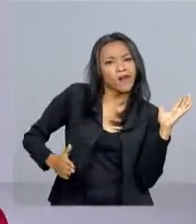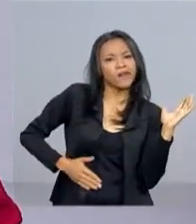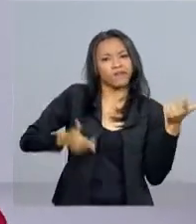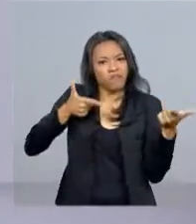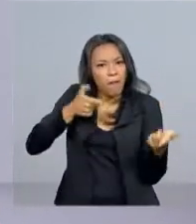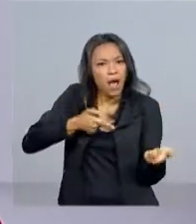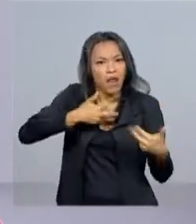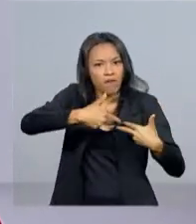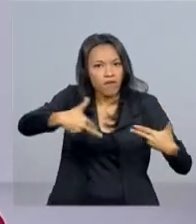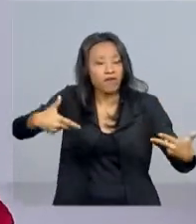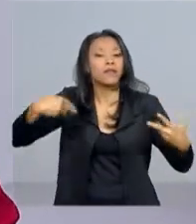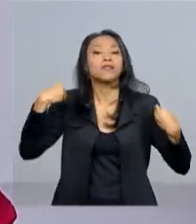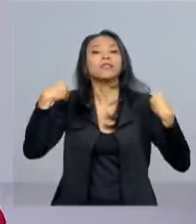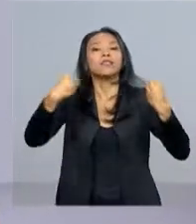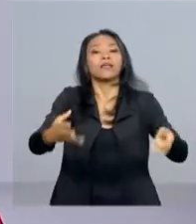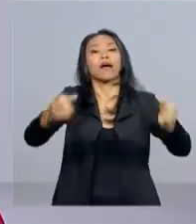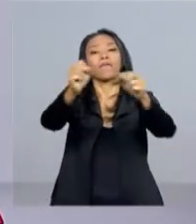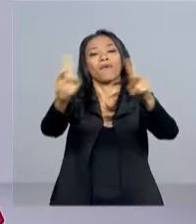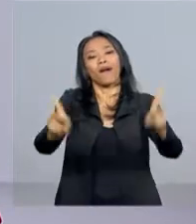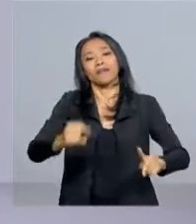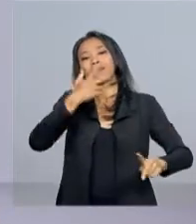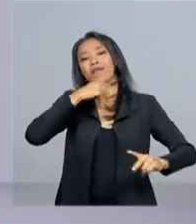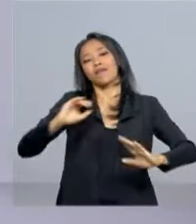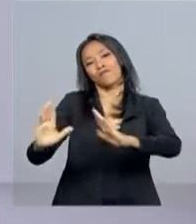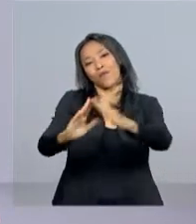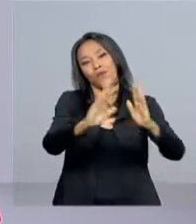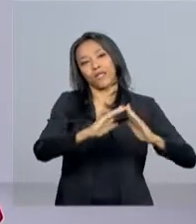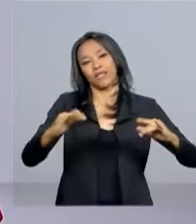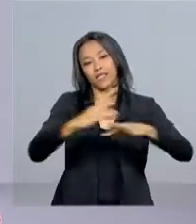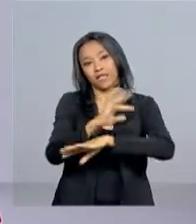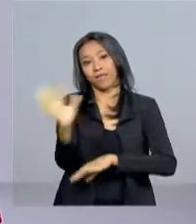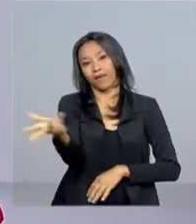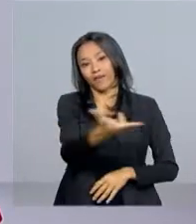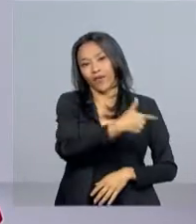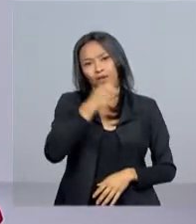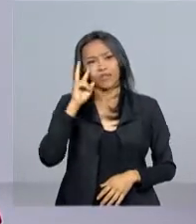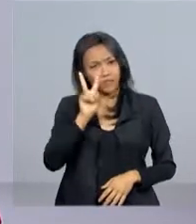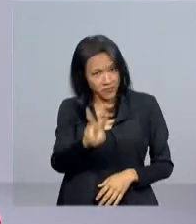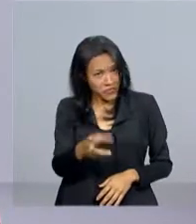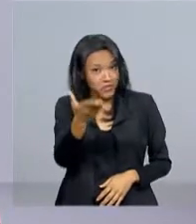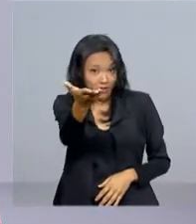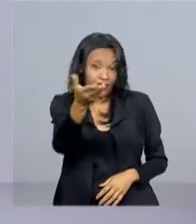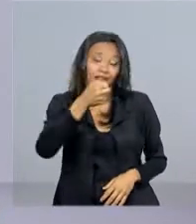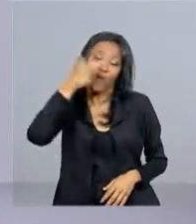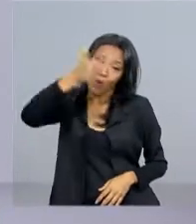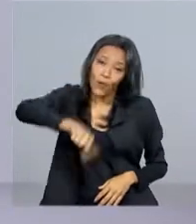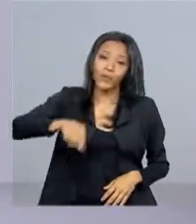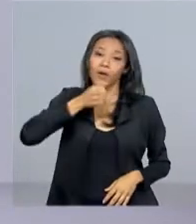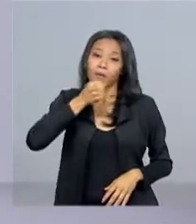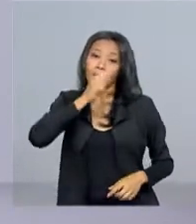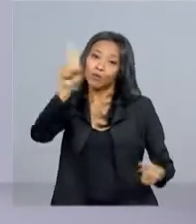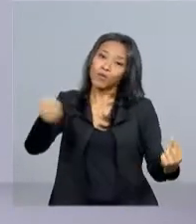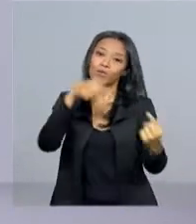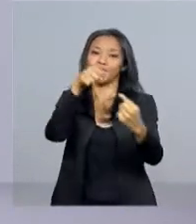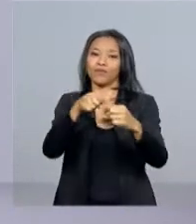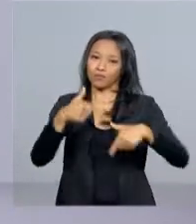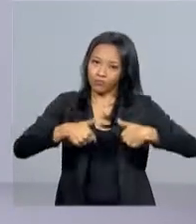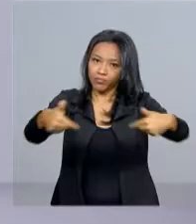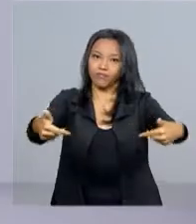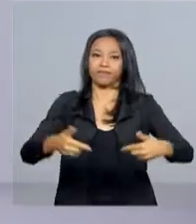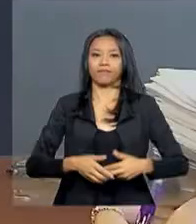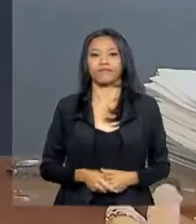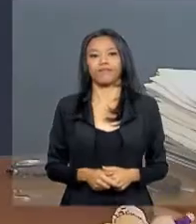e devolver a paz aos moradores da Cidade Maravilhosa. Veja agora na reportagem de Luana Karen os objetivos dessa ação.